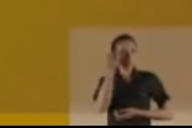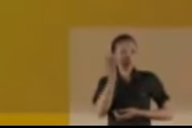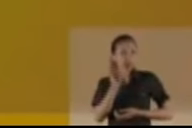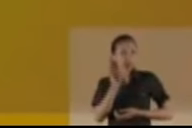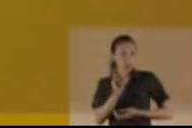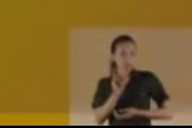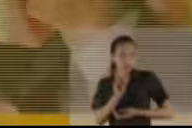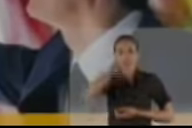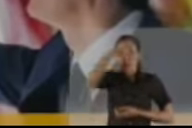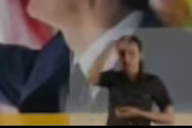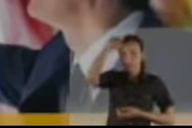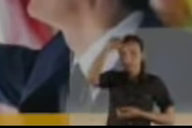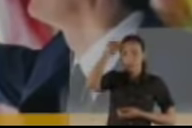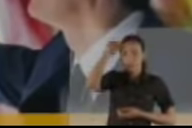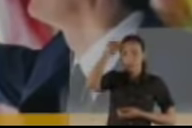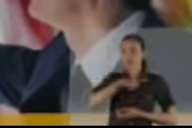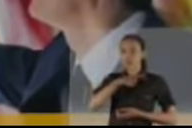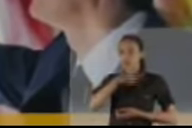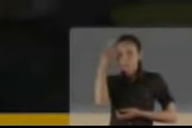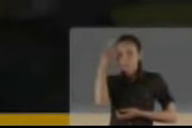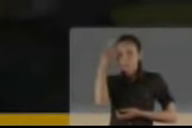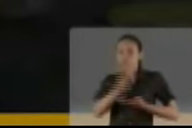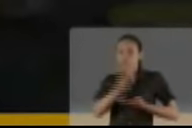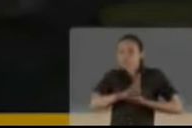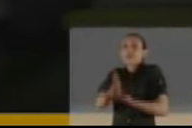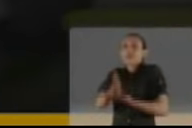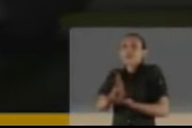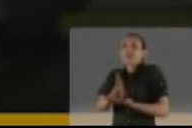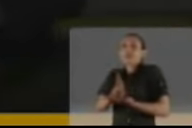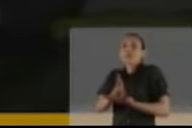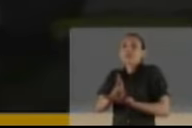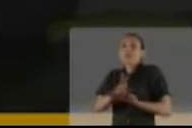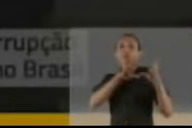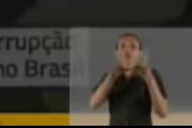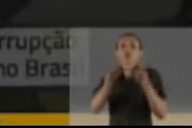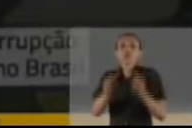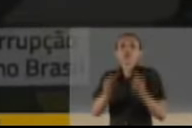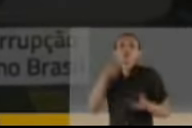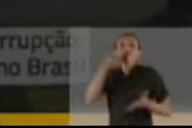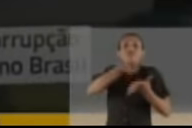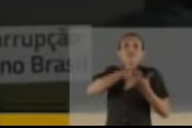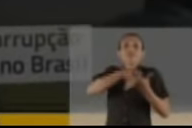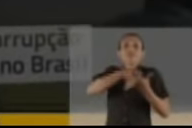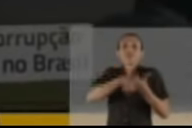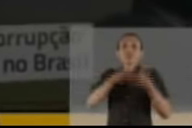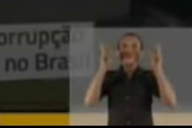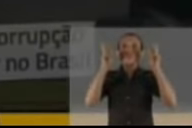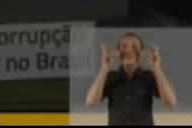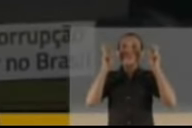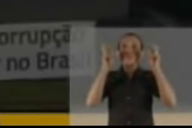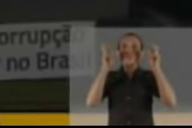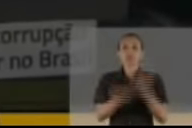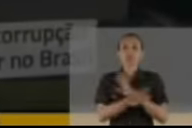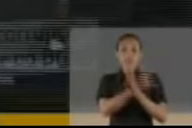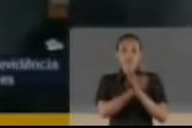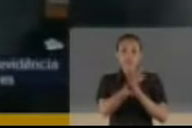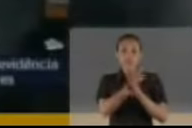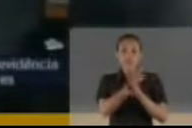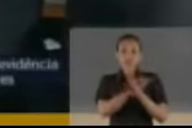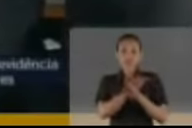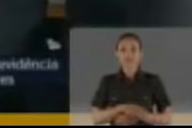você não saiba, mas o Mato Grosso tem um parlamentar que enfrenta tudo e todos quando o assunto é o combate à corrupção.